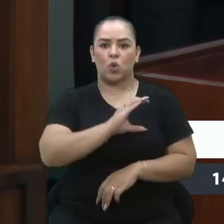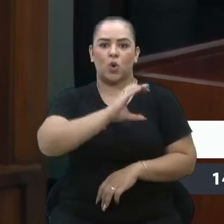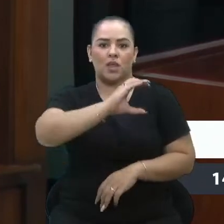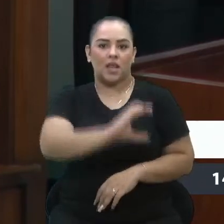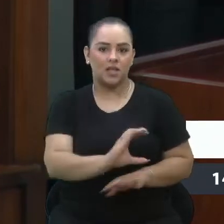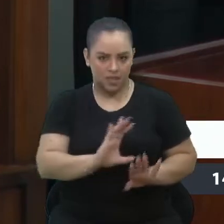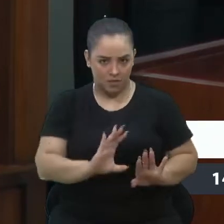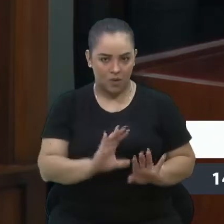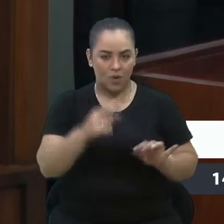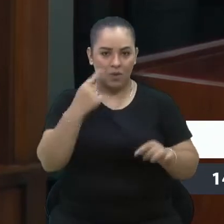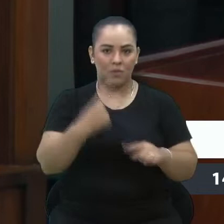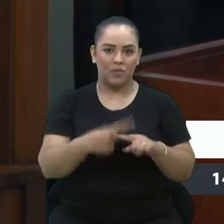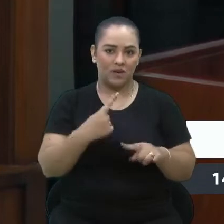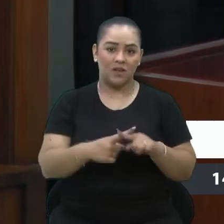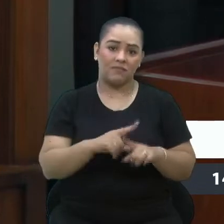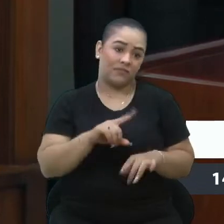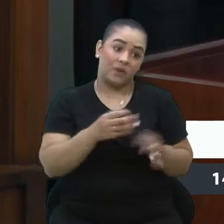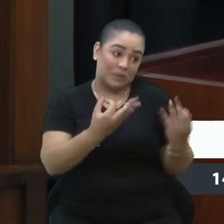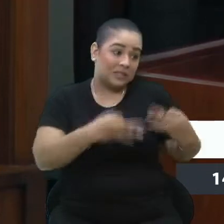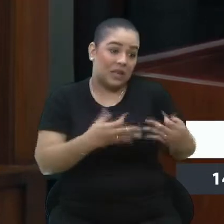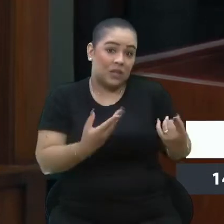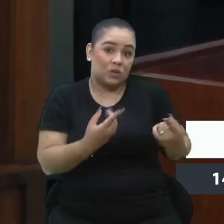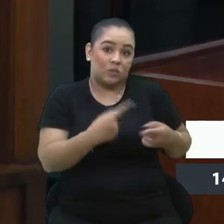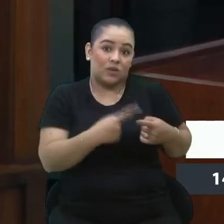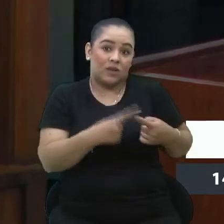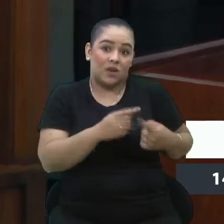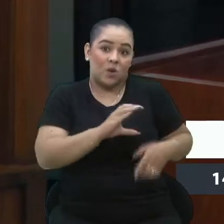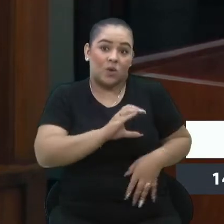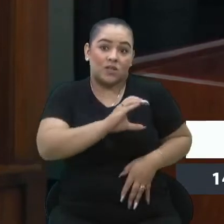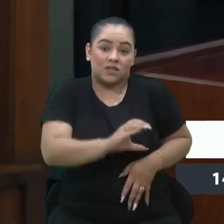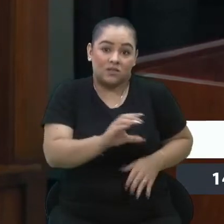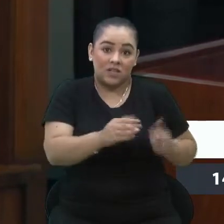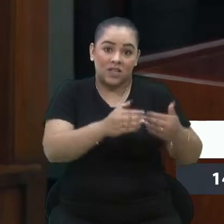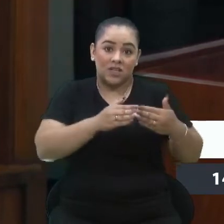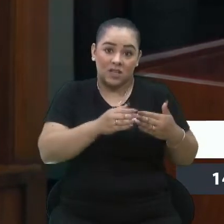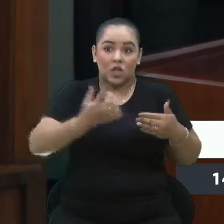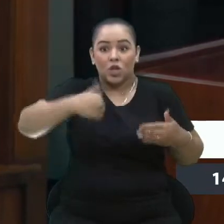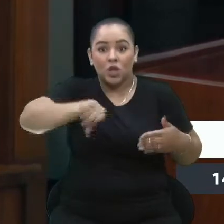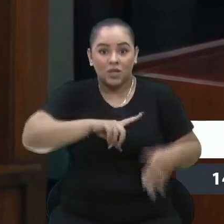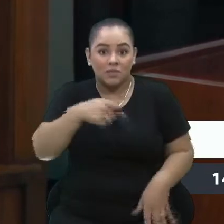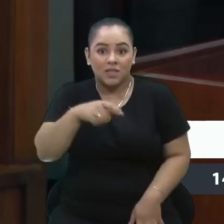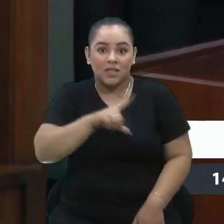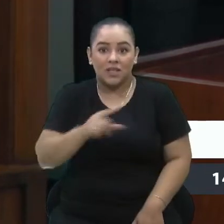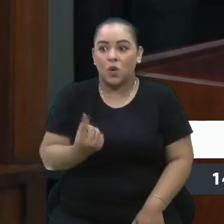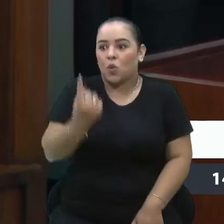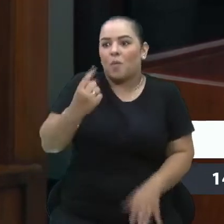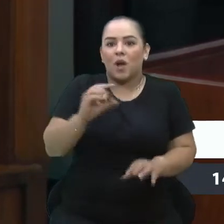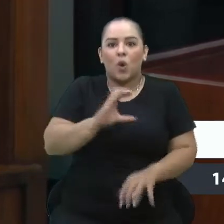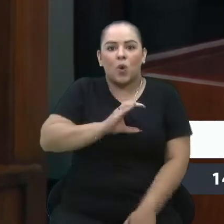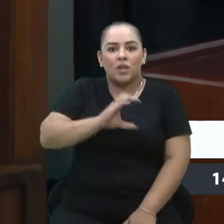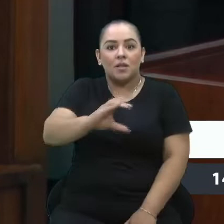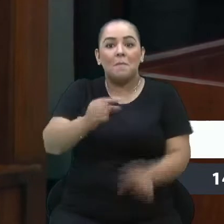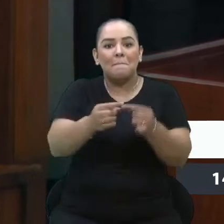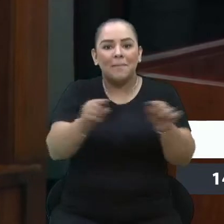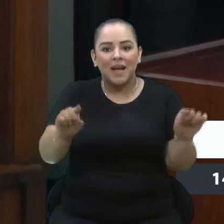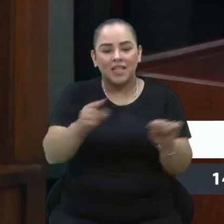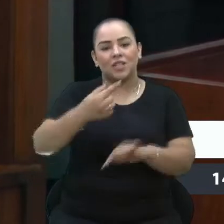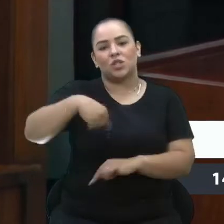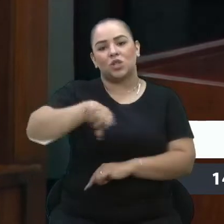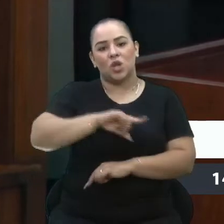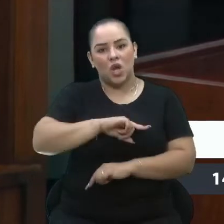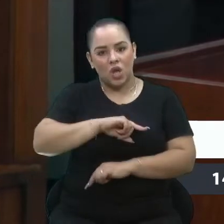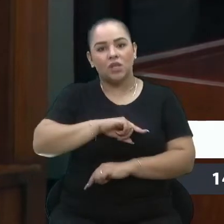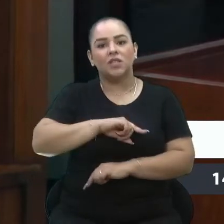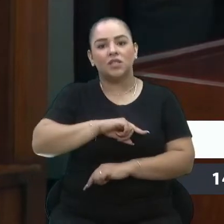porque, teoricamente, seria justo, né? Porque, afinal, a coordenação está de licença, a gente teria que ter uma coordenação de TV. Mas, o nosso